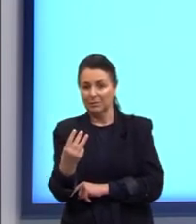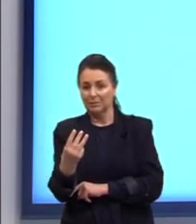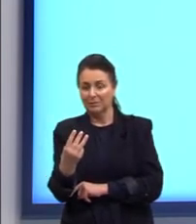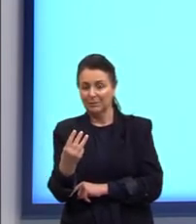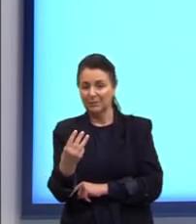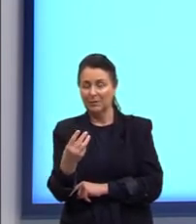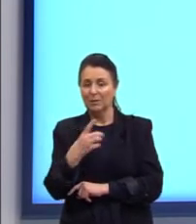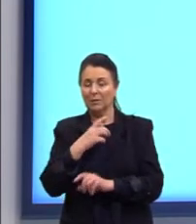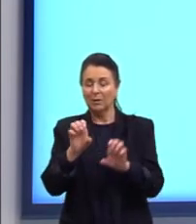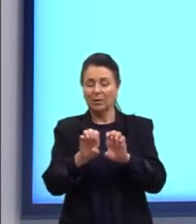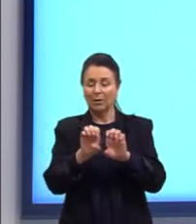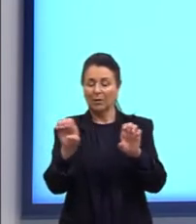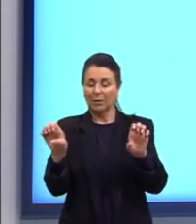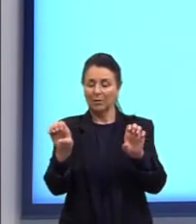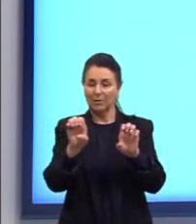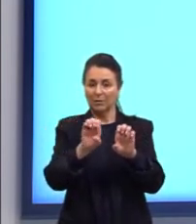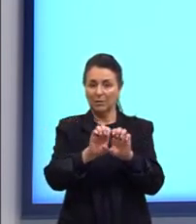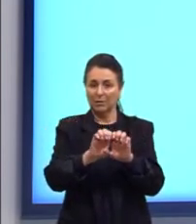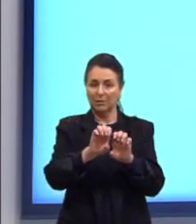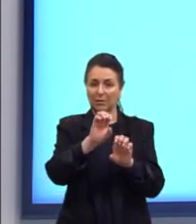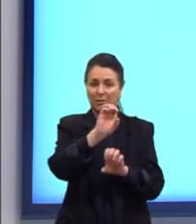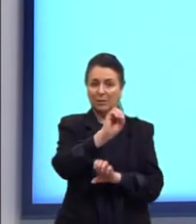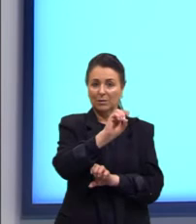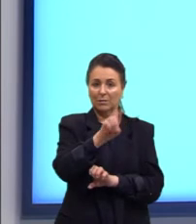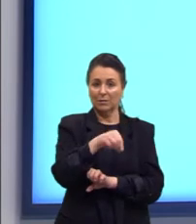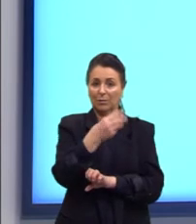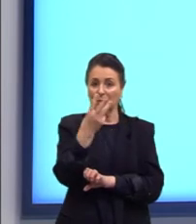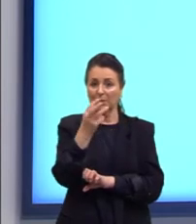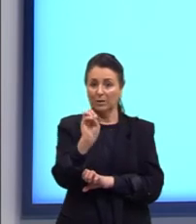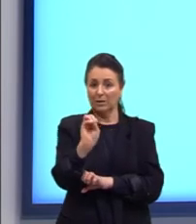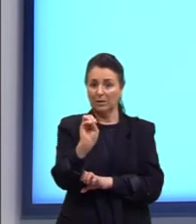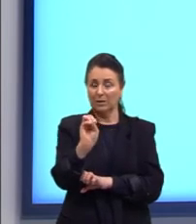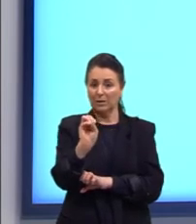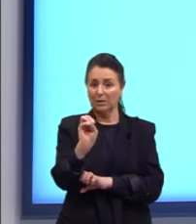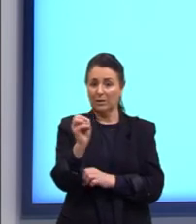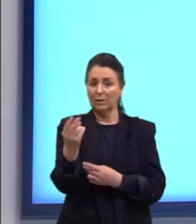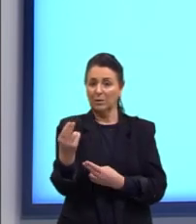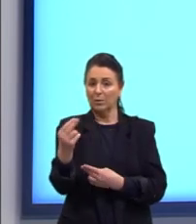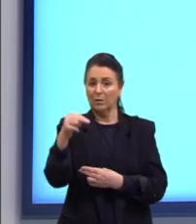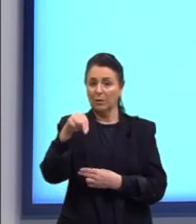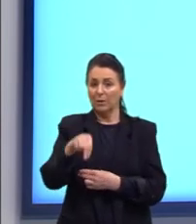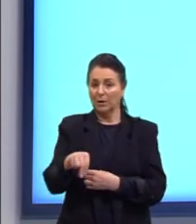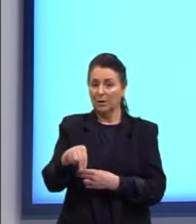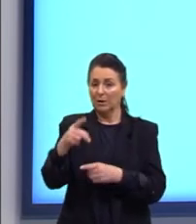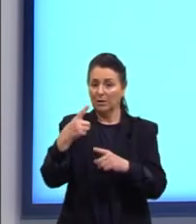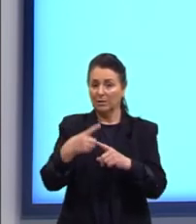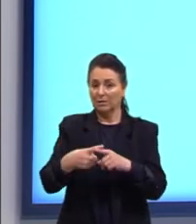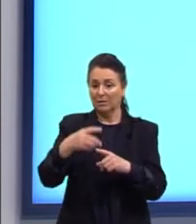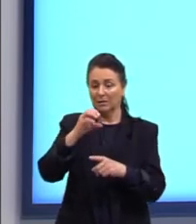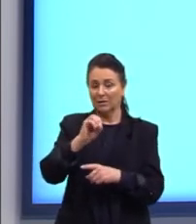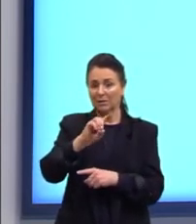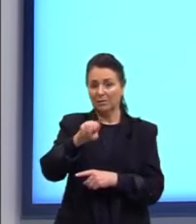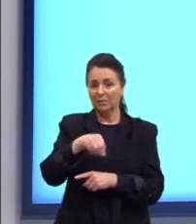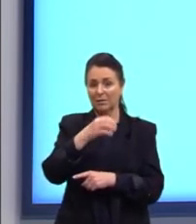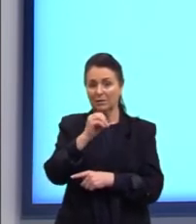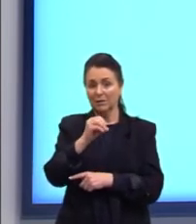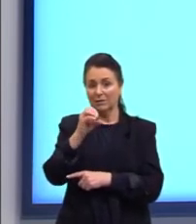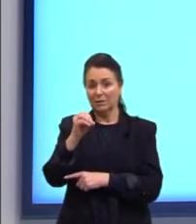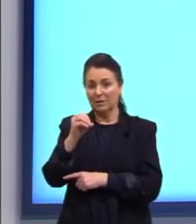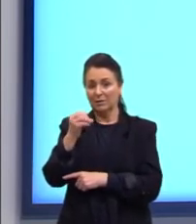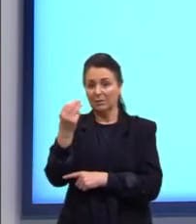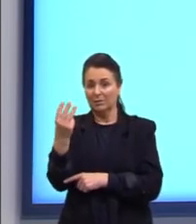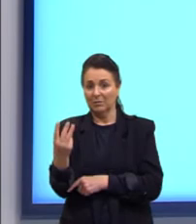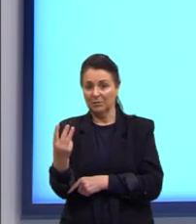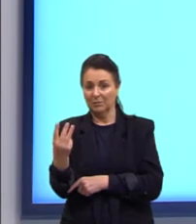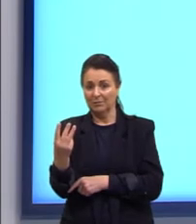Então, a nossa equação ficaria 0,30 que é igual a N vezes 0,003.